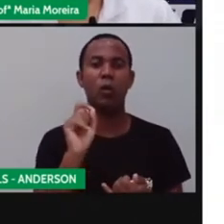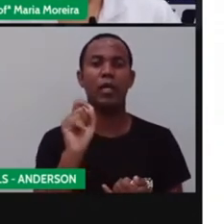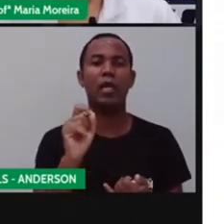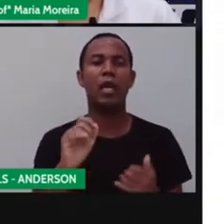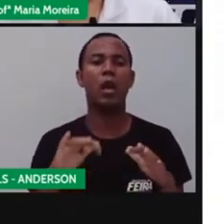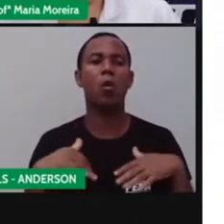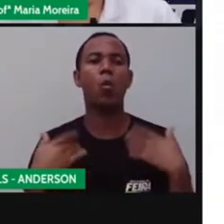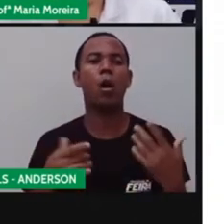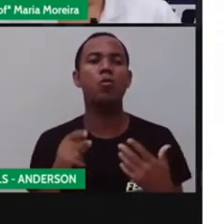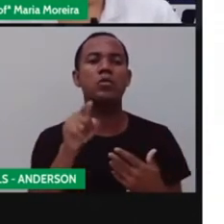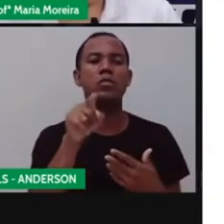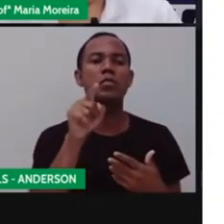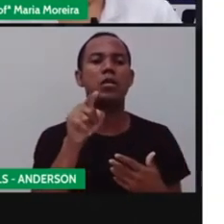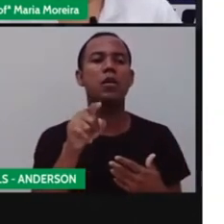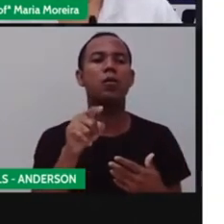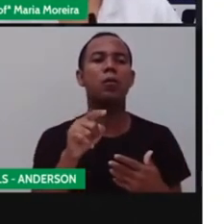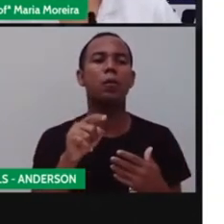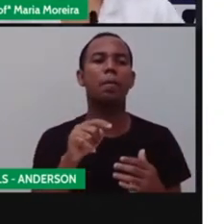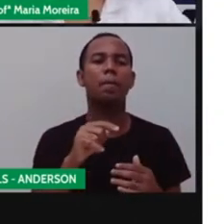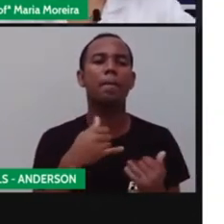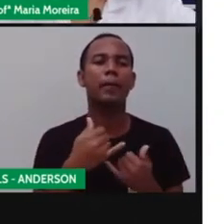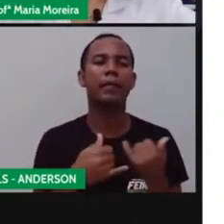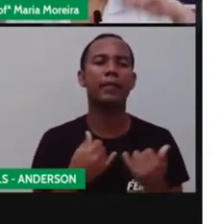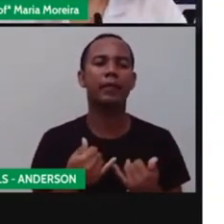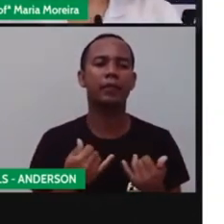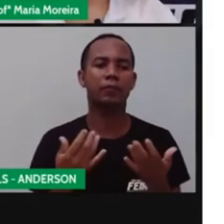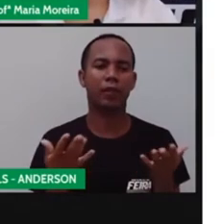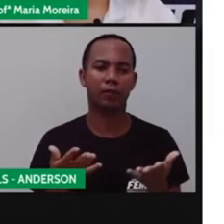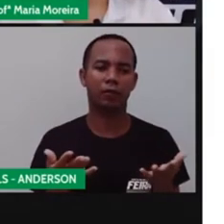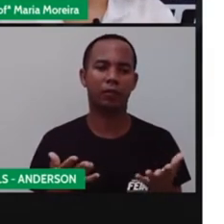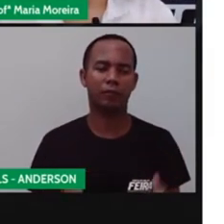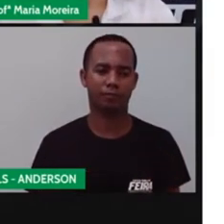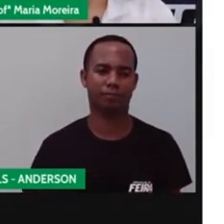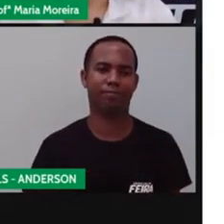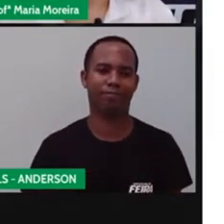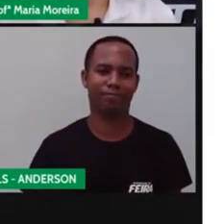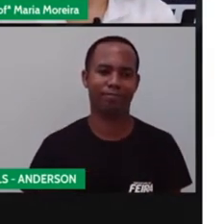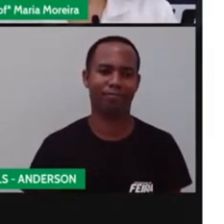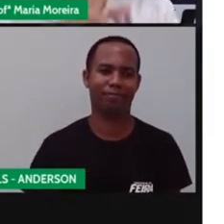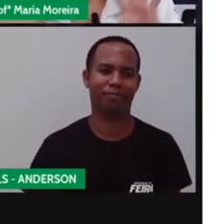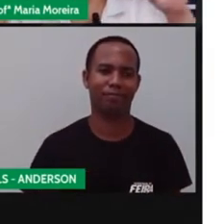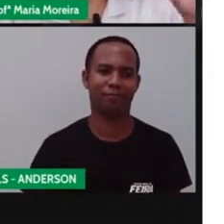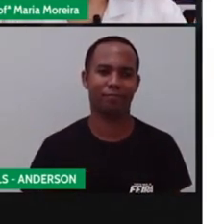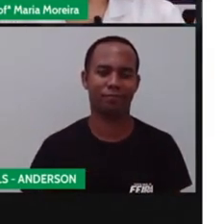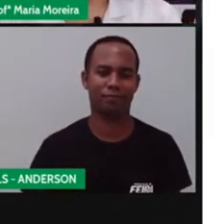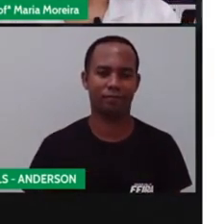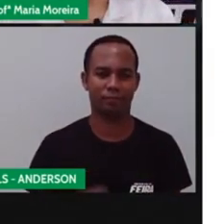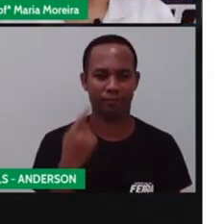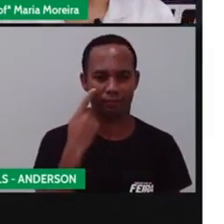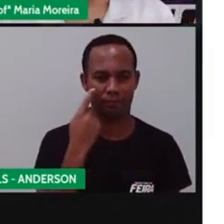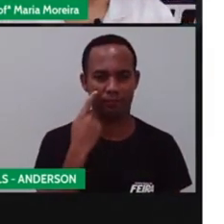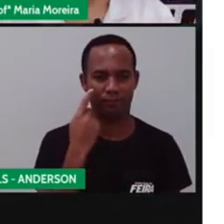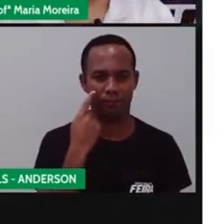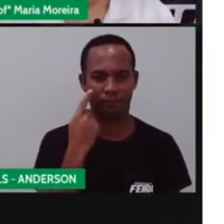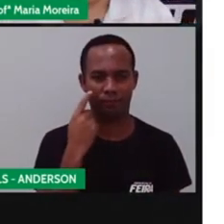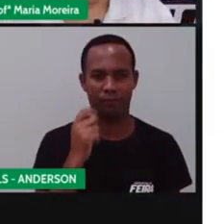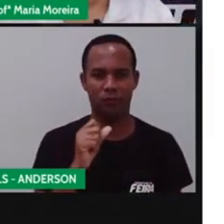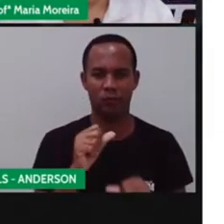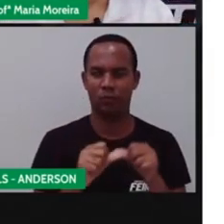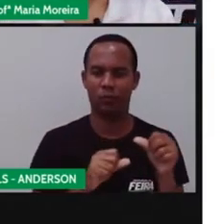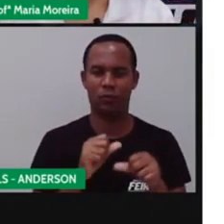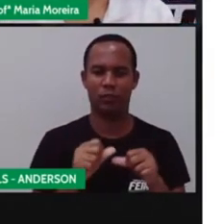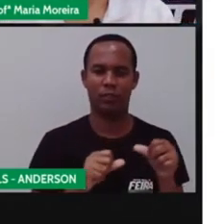Quais são as coisas que vocês brincaram? Certo? E agora, vamos ter um momento mágico aqui. Vamos mudar de